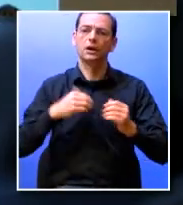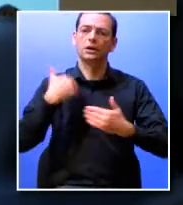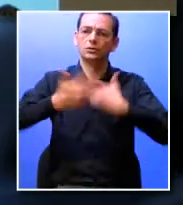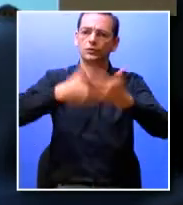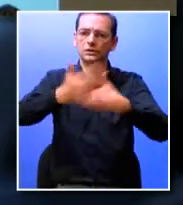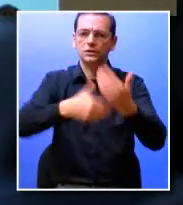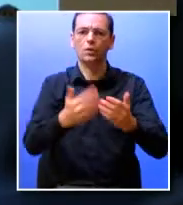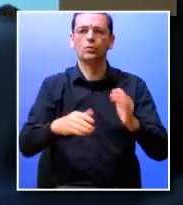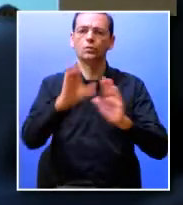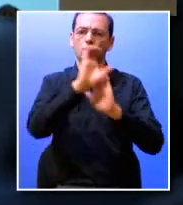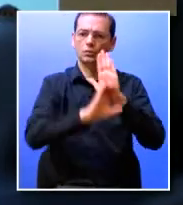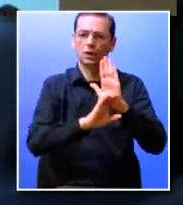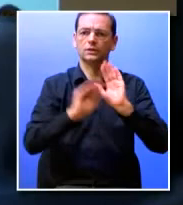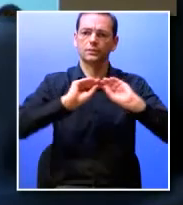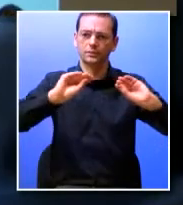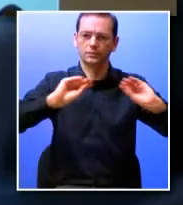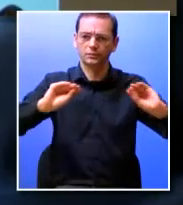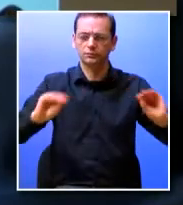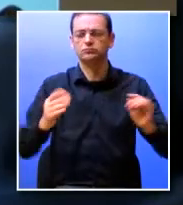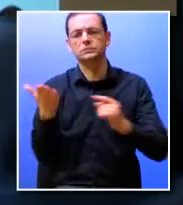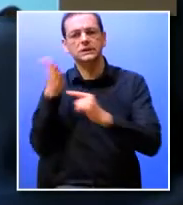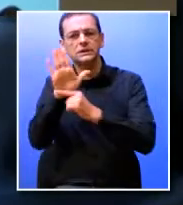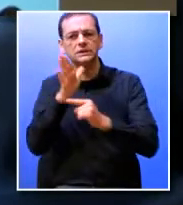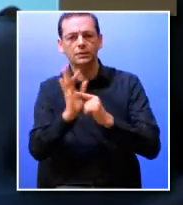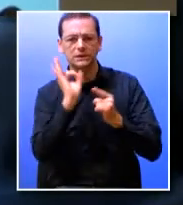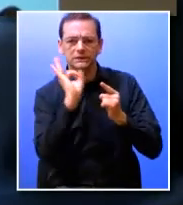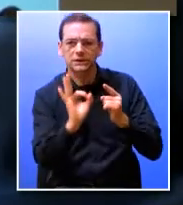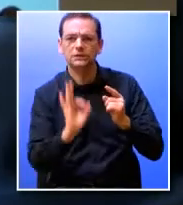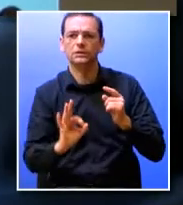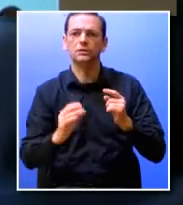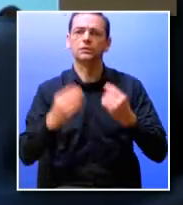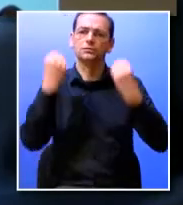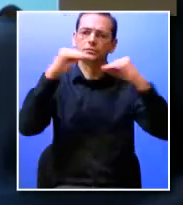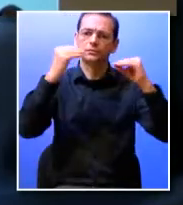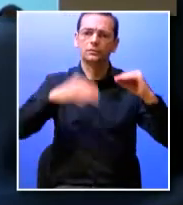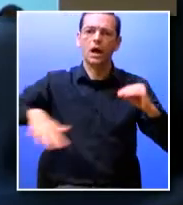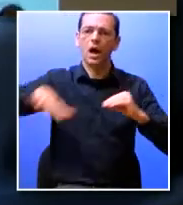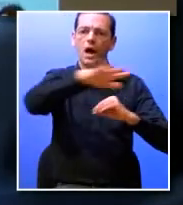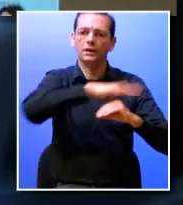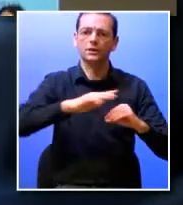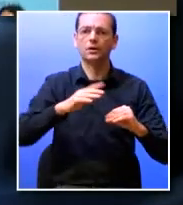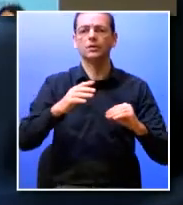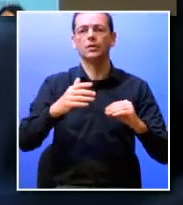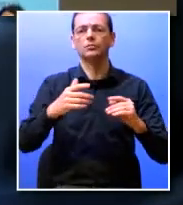e pedagógica com exemplos concretos de práticas de promoção de competências.